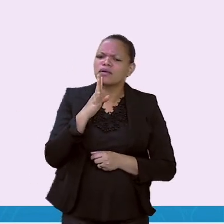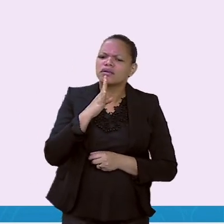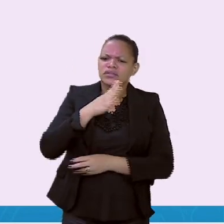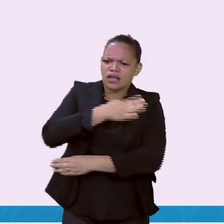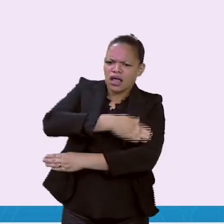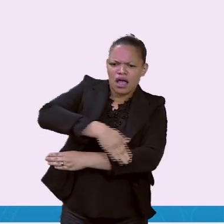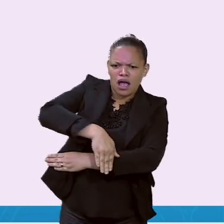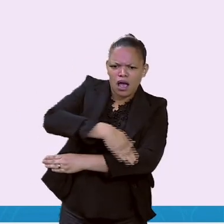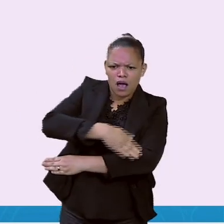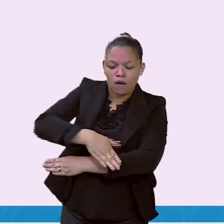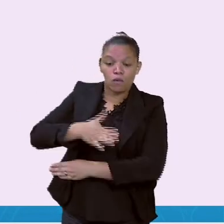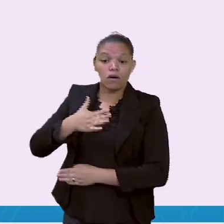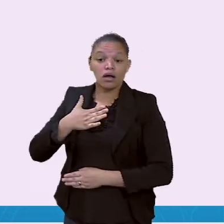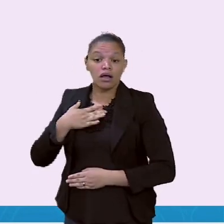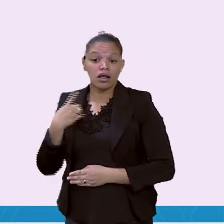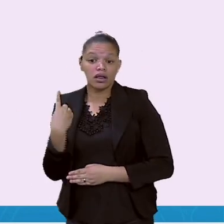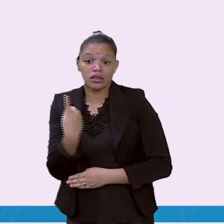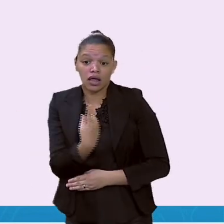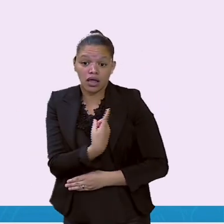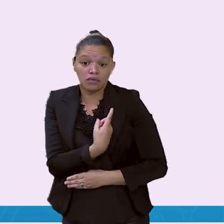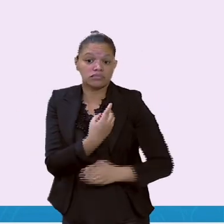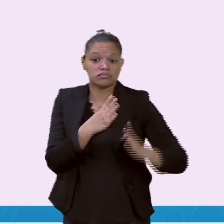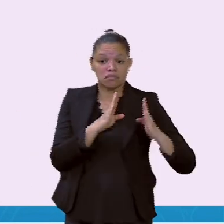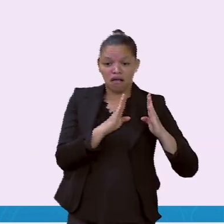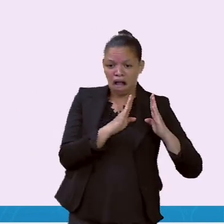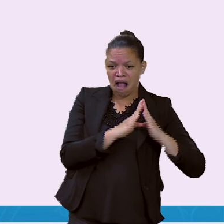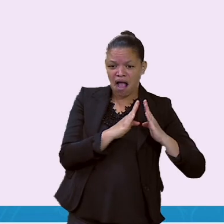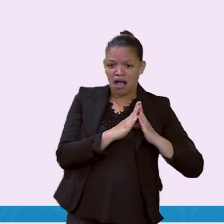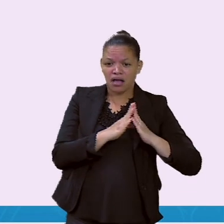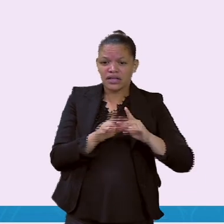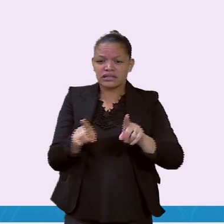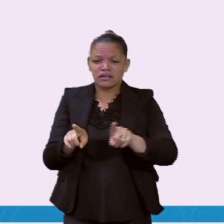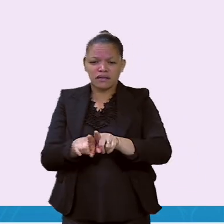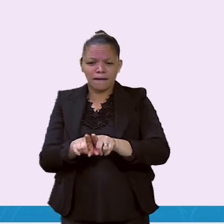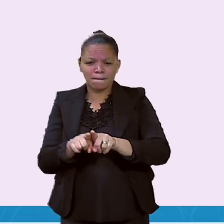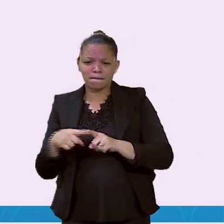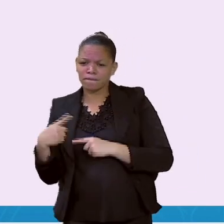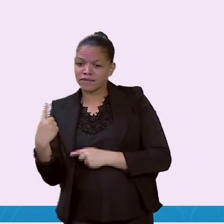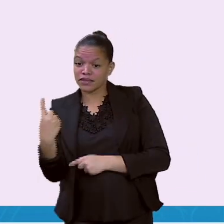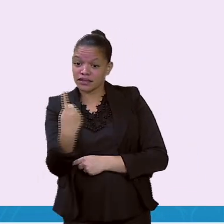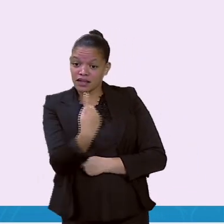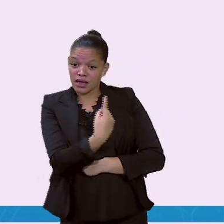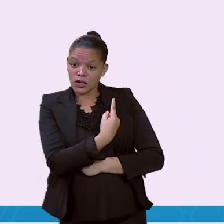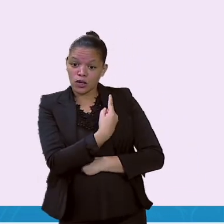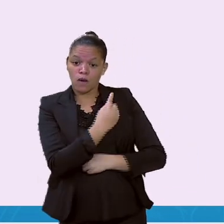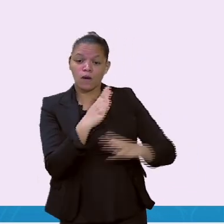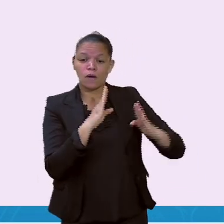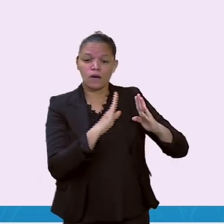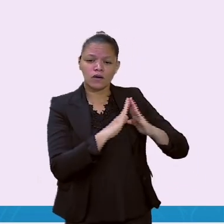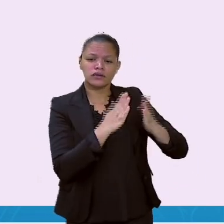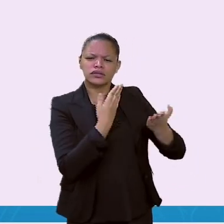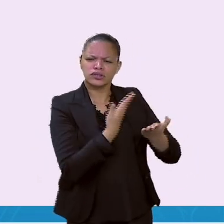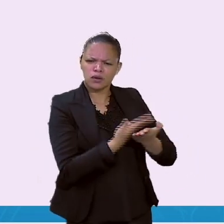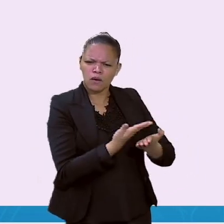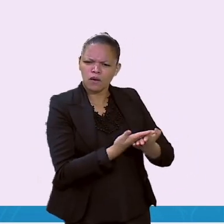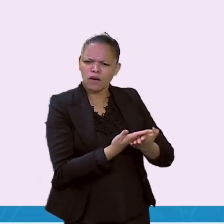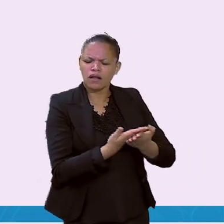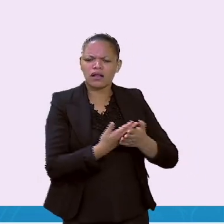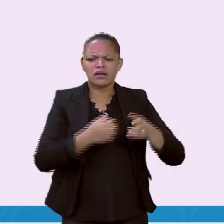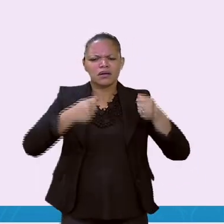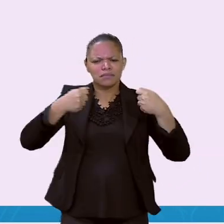rua traz uma memória, uma lembrança. Nós devemos cuidar, nós devemos respeitar